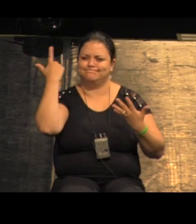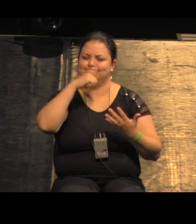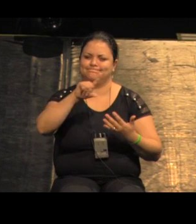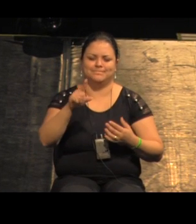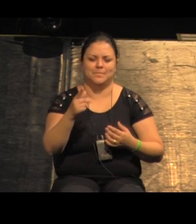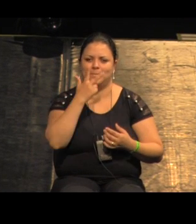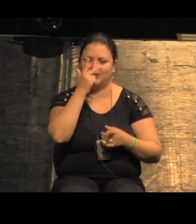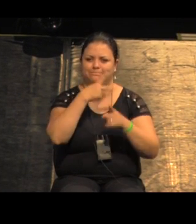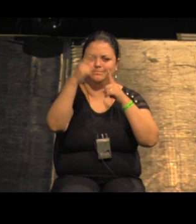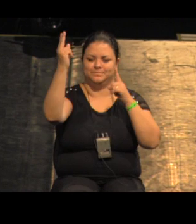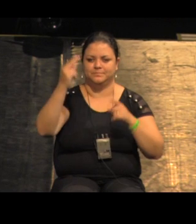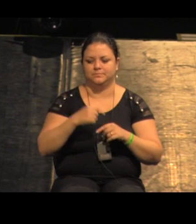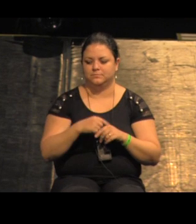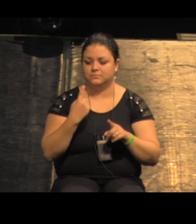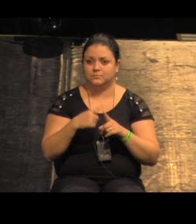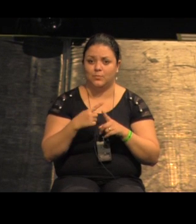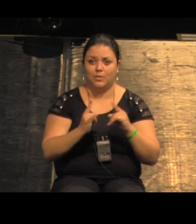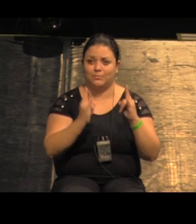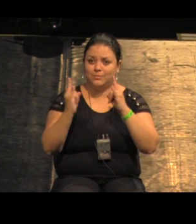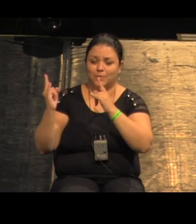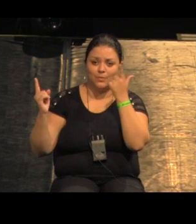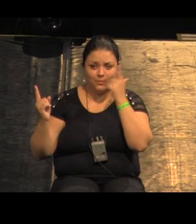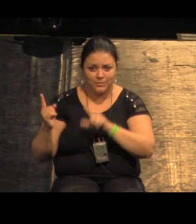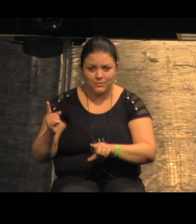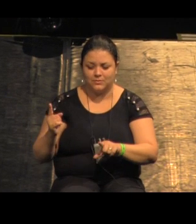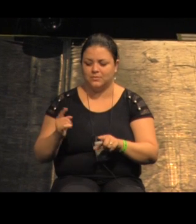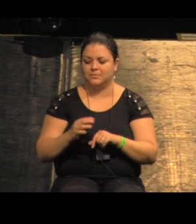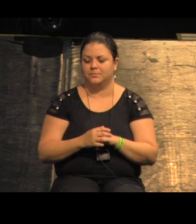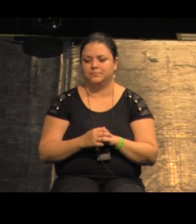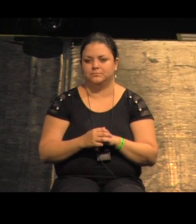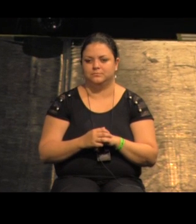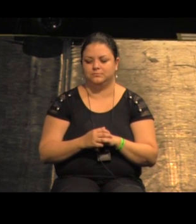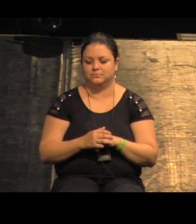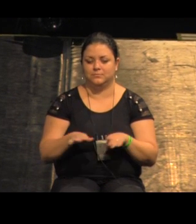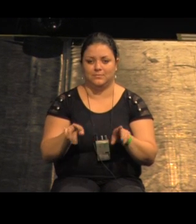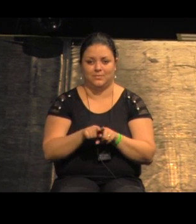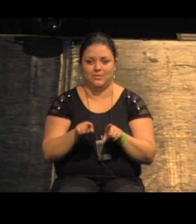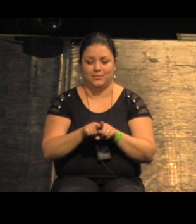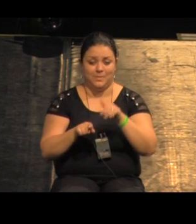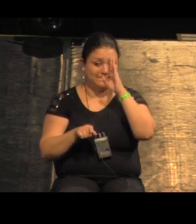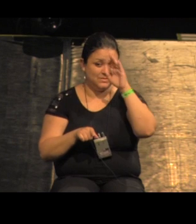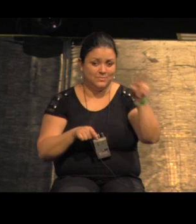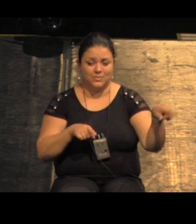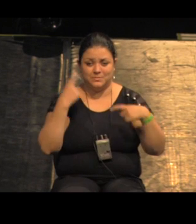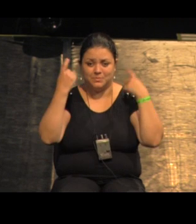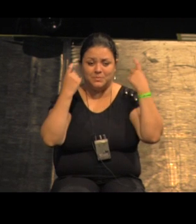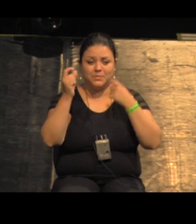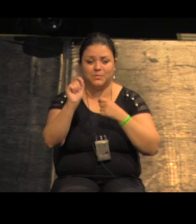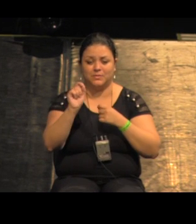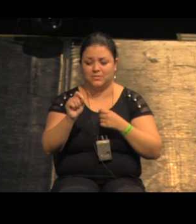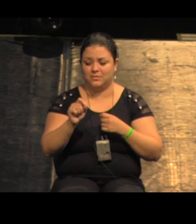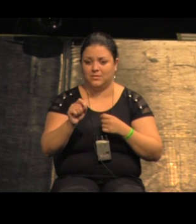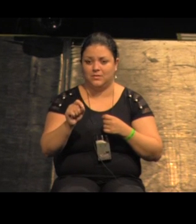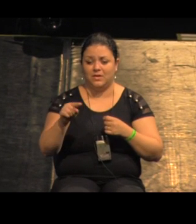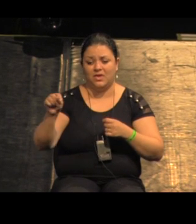conjunto habitacional nesse lugar com uso misto o principal argumento era que essa população isso era a rua